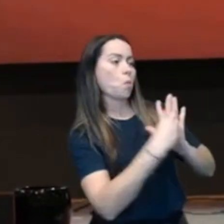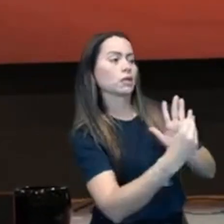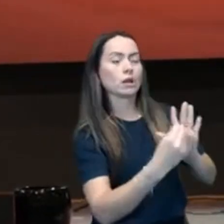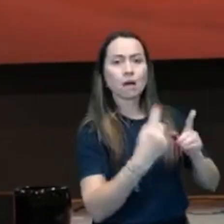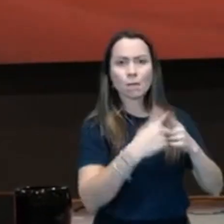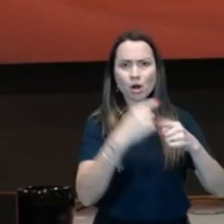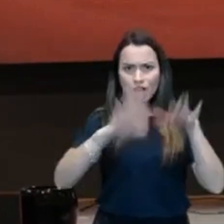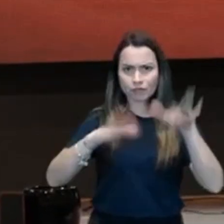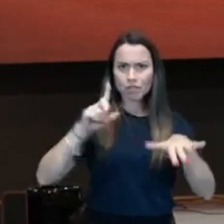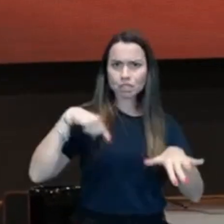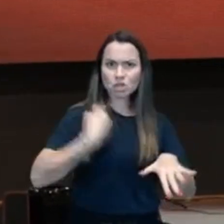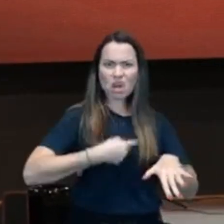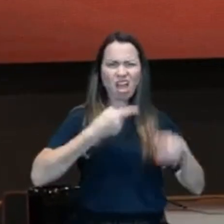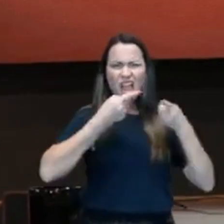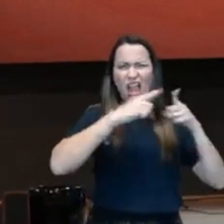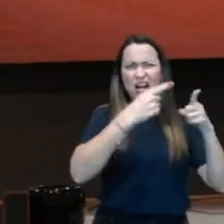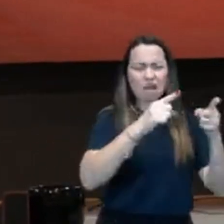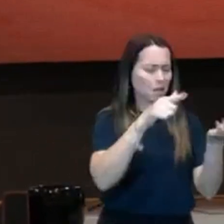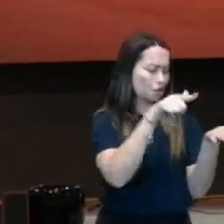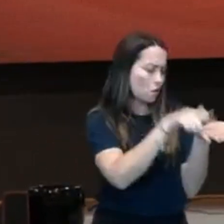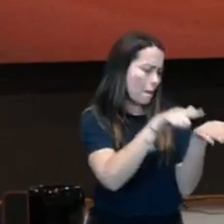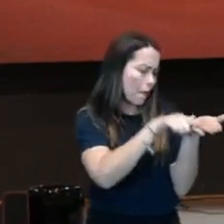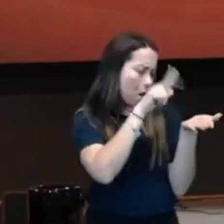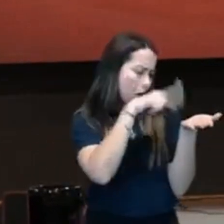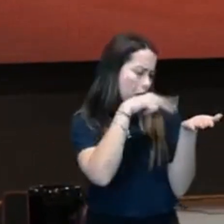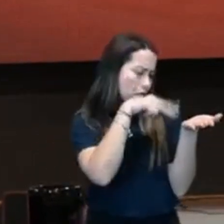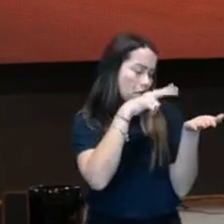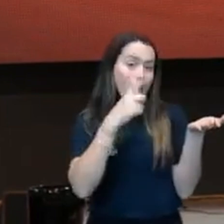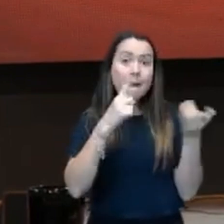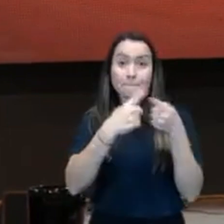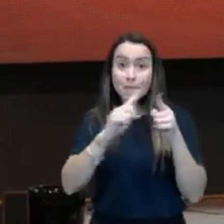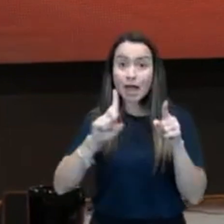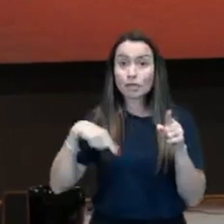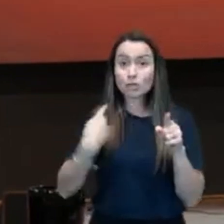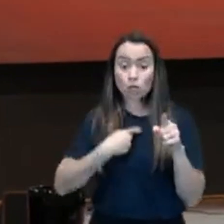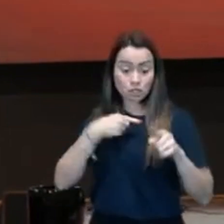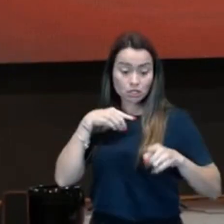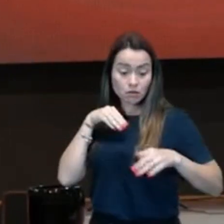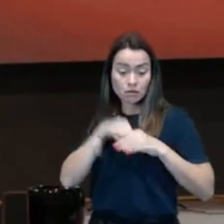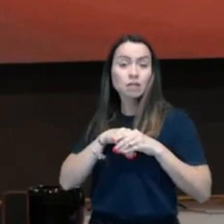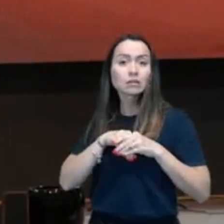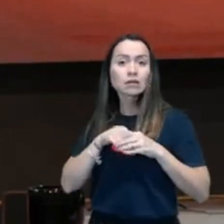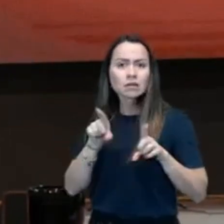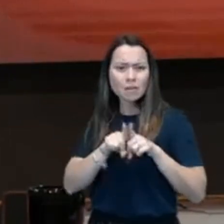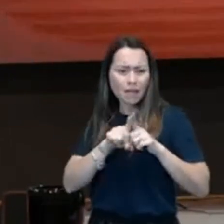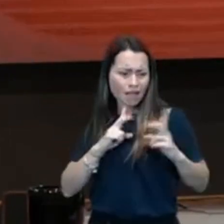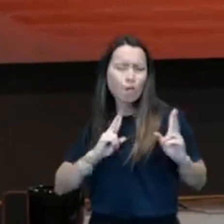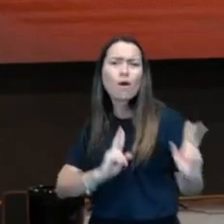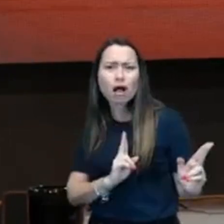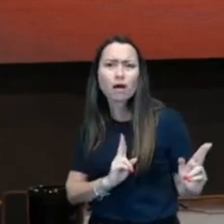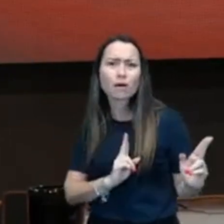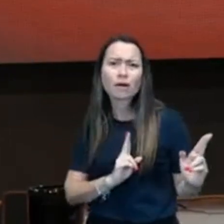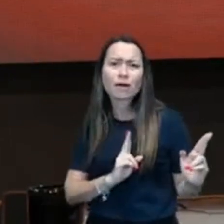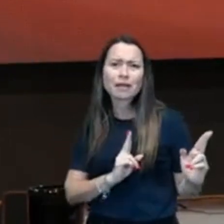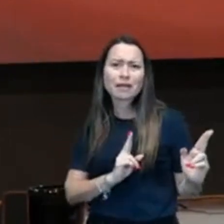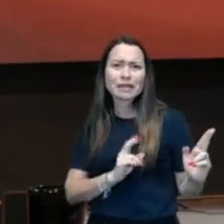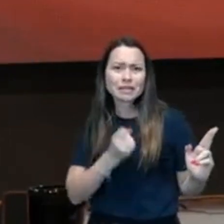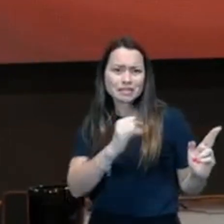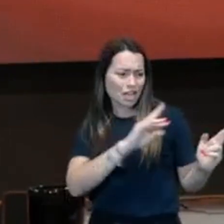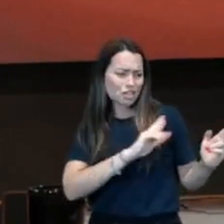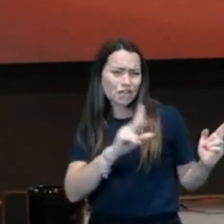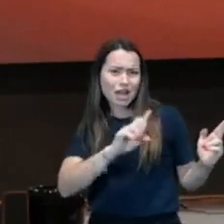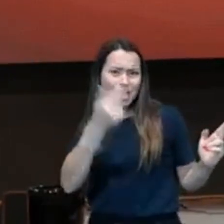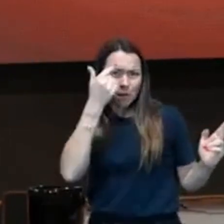critica a liturgia lida, num papelzinho, mas a gente tem a nossa liturgia no nosso coração. E se sai diferente do que eu penso,